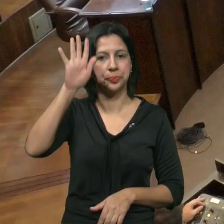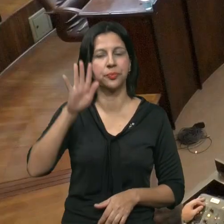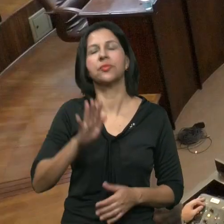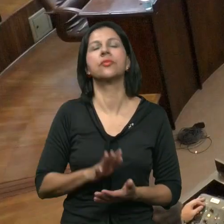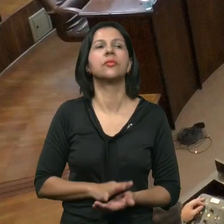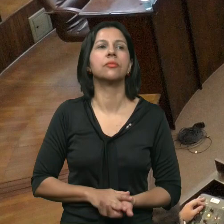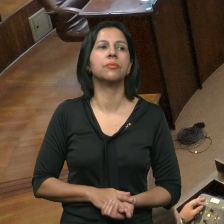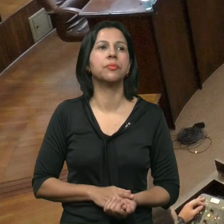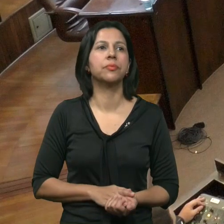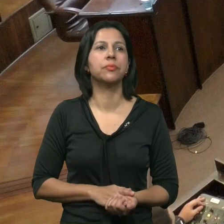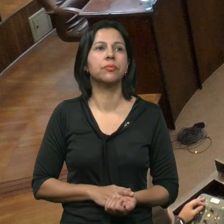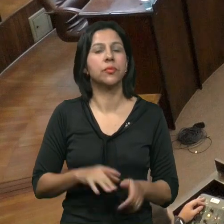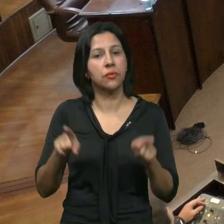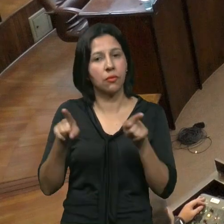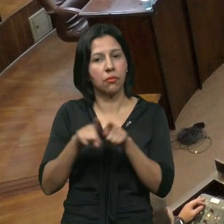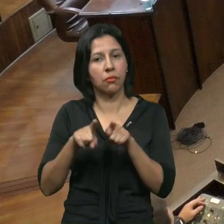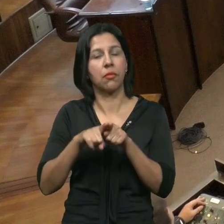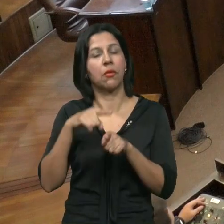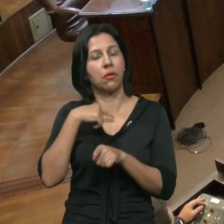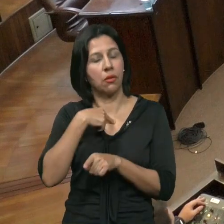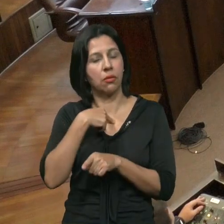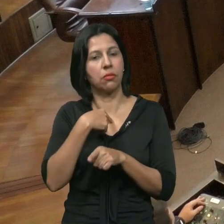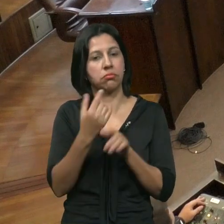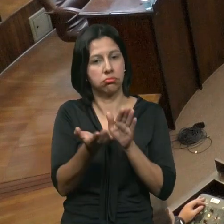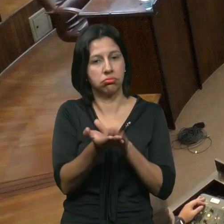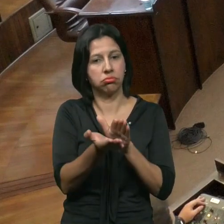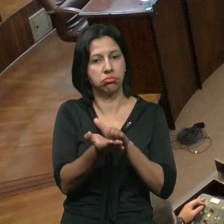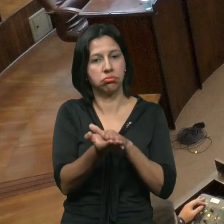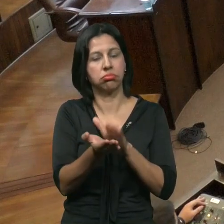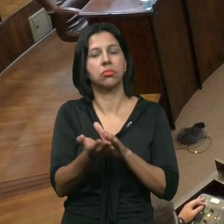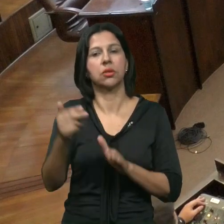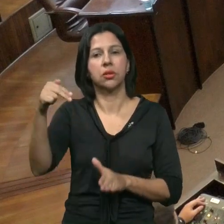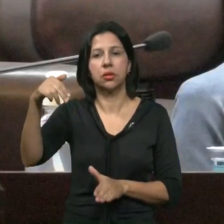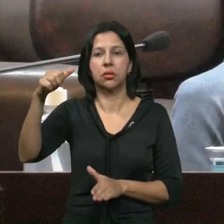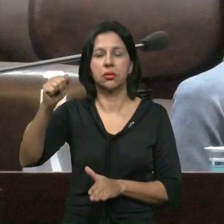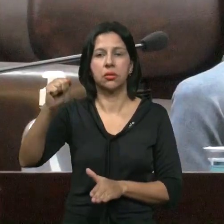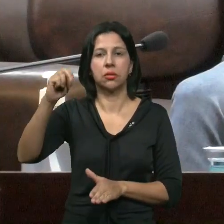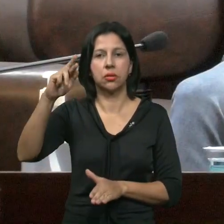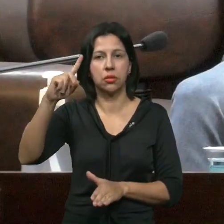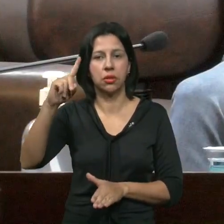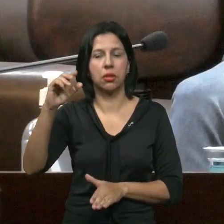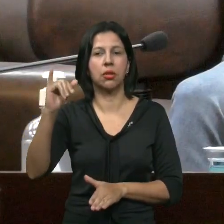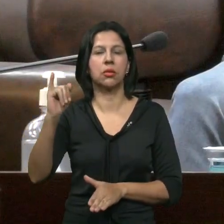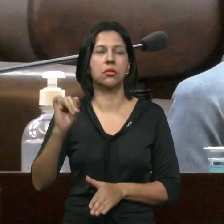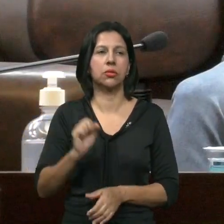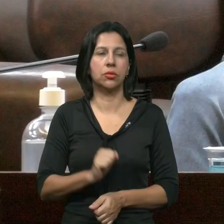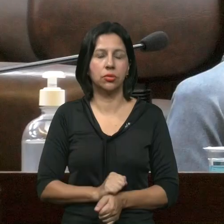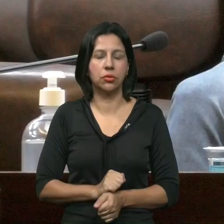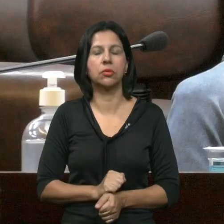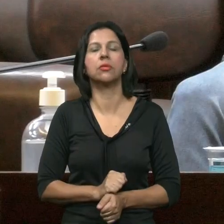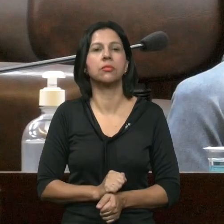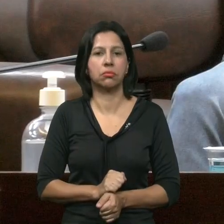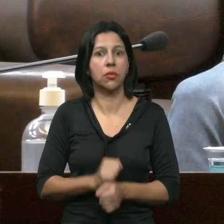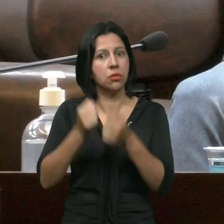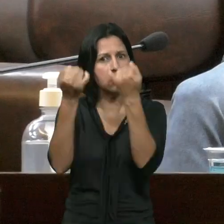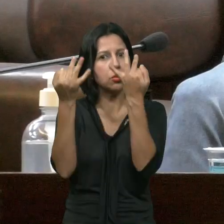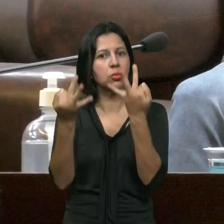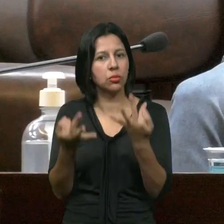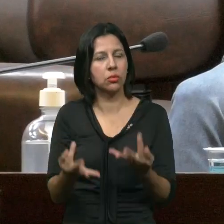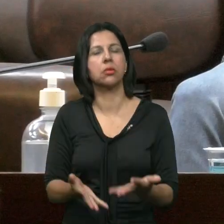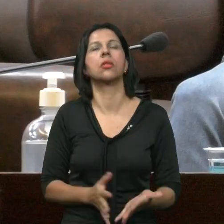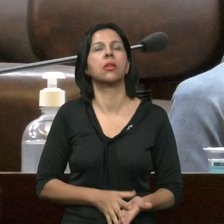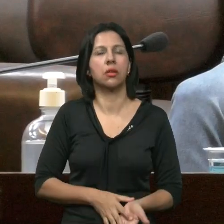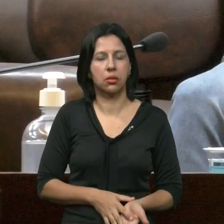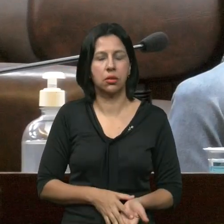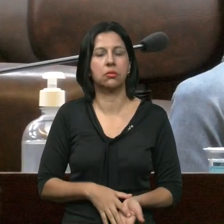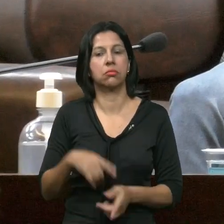Doutor Eu quero Da mesma forma Parabenizar Doutor Nardi Pelas colocações Que foram muito Bem Explicadas A